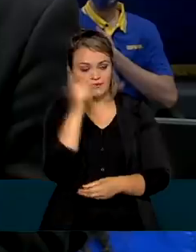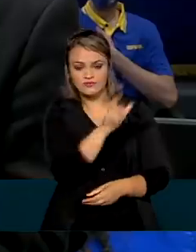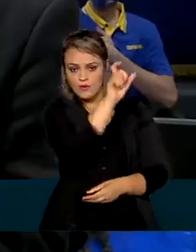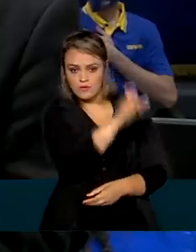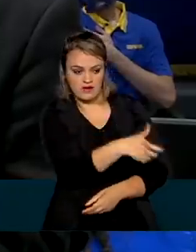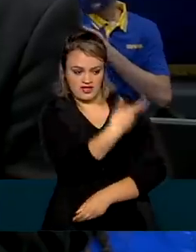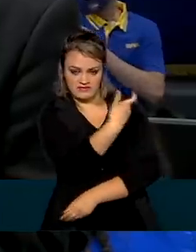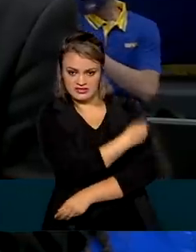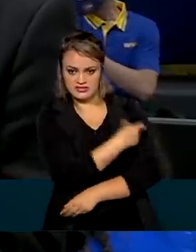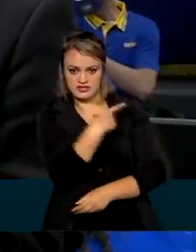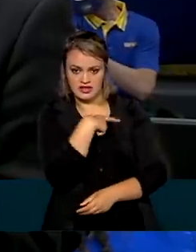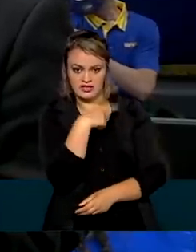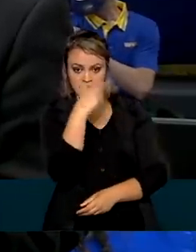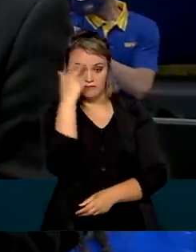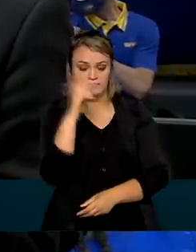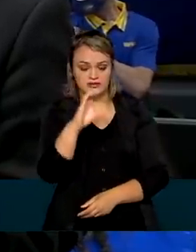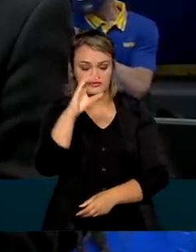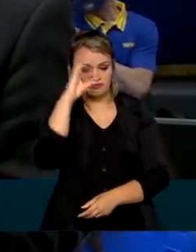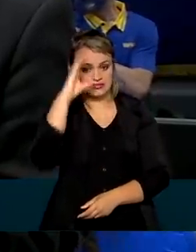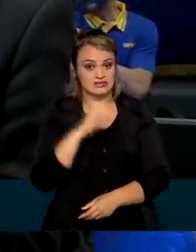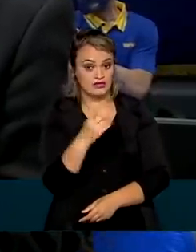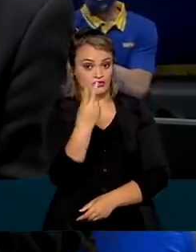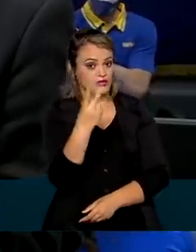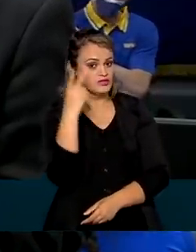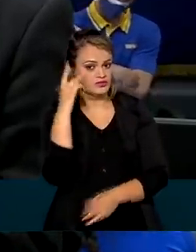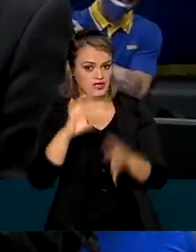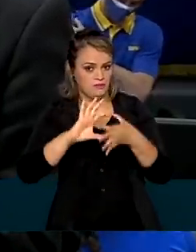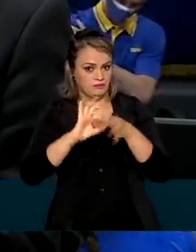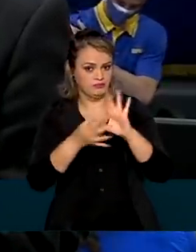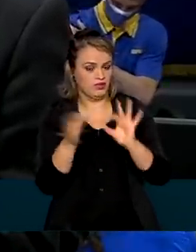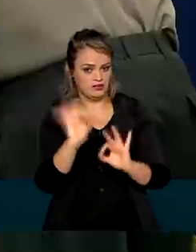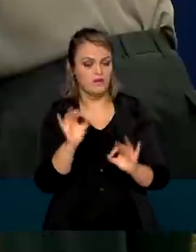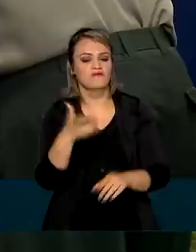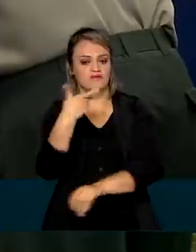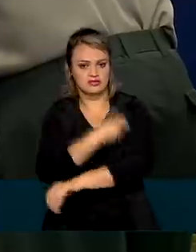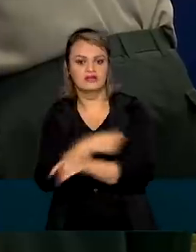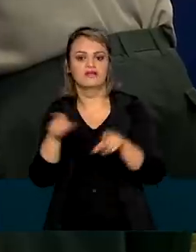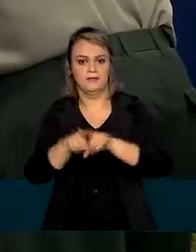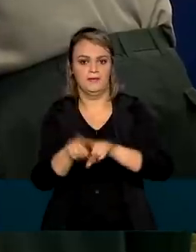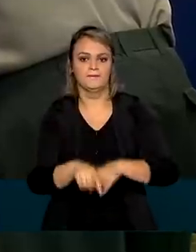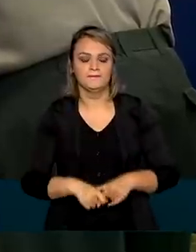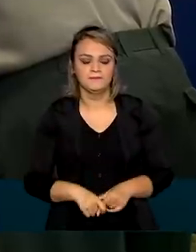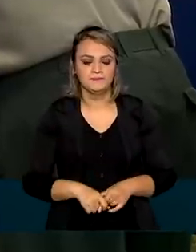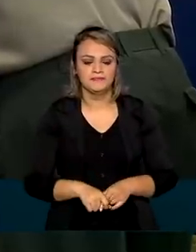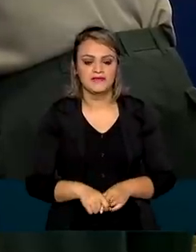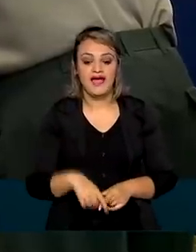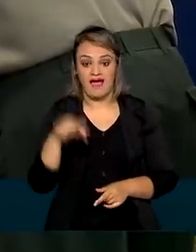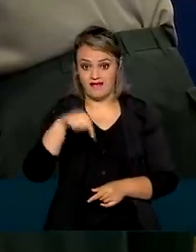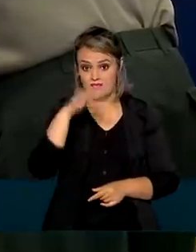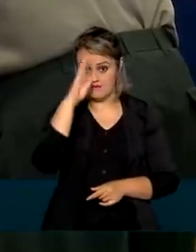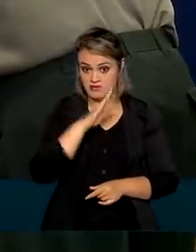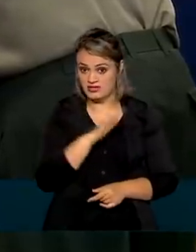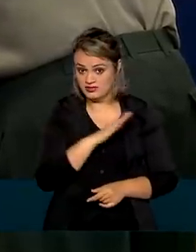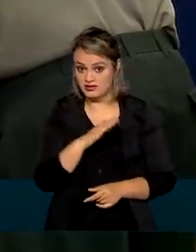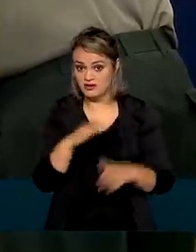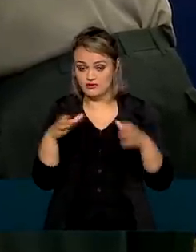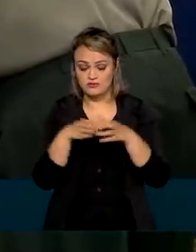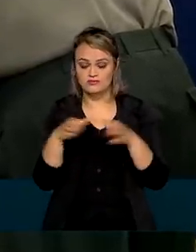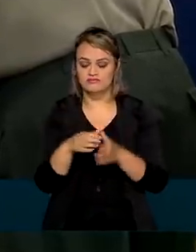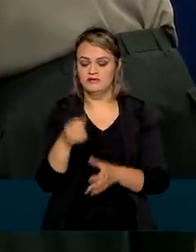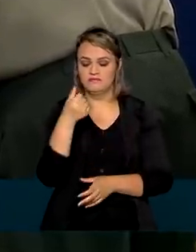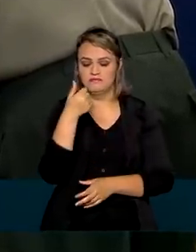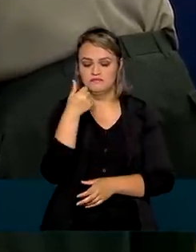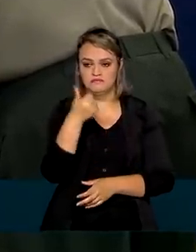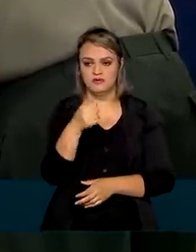imunizado, dois cidadãos comuns também recebam as vacinas. Aqui no Brasil, a delegação conta com cerca de 1